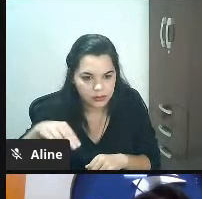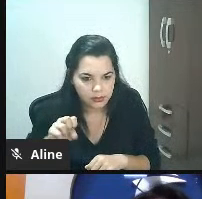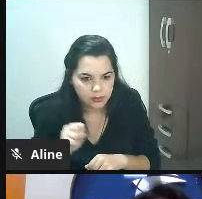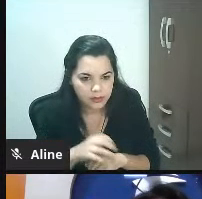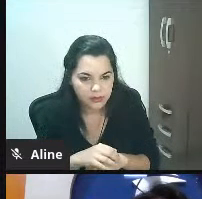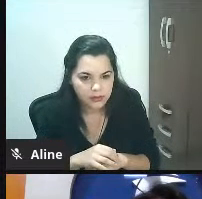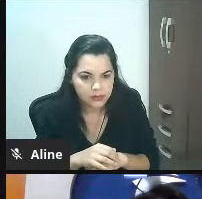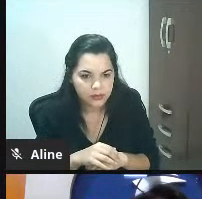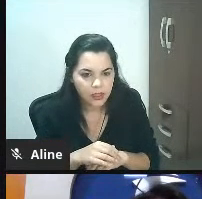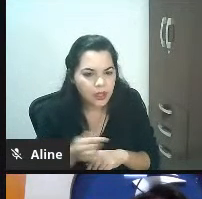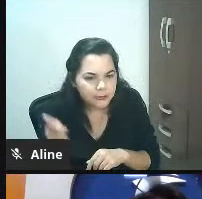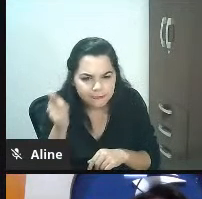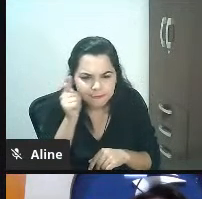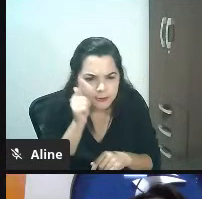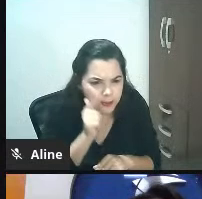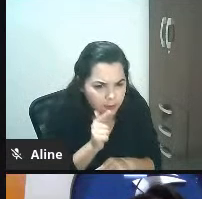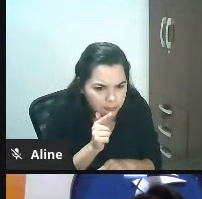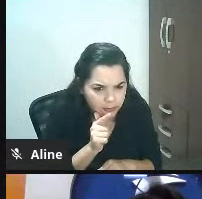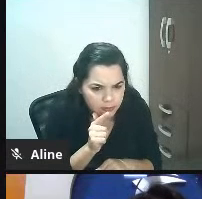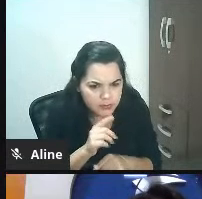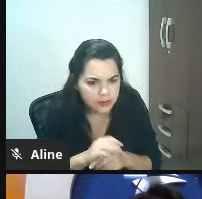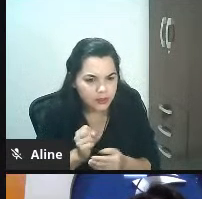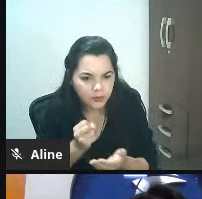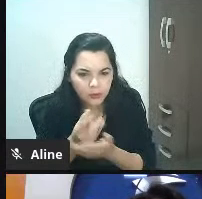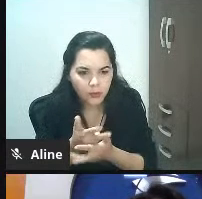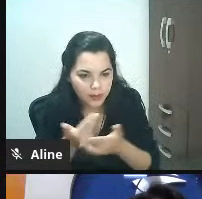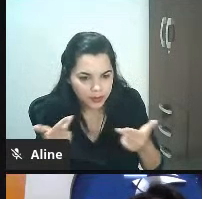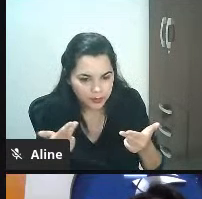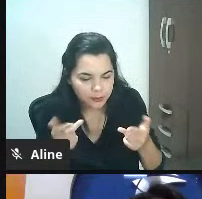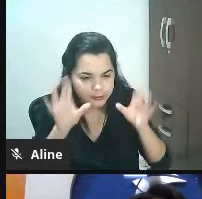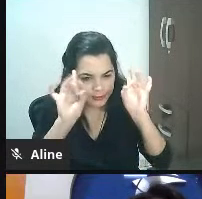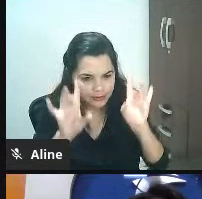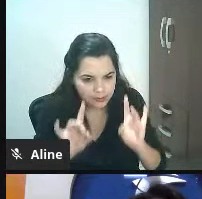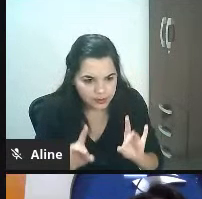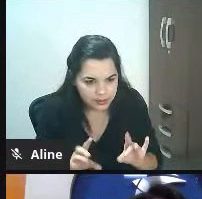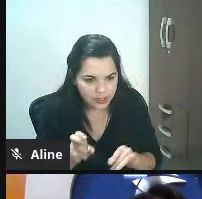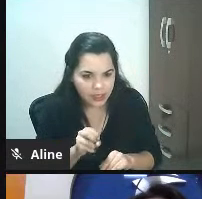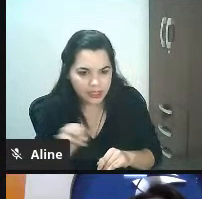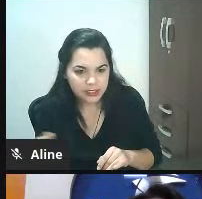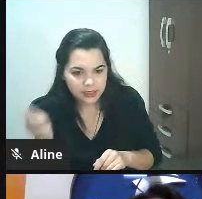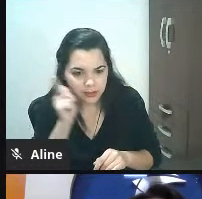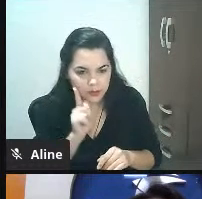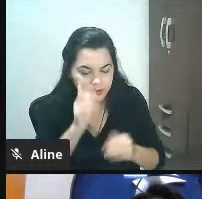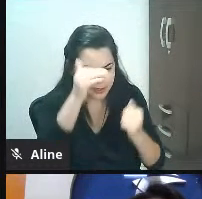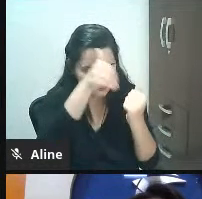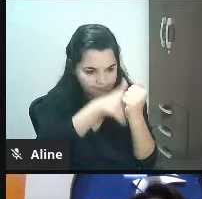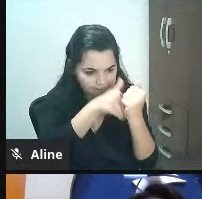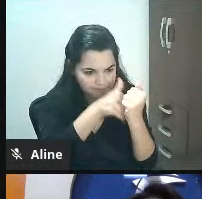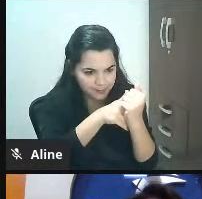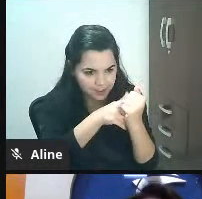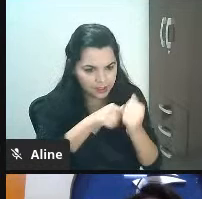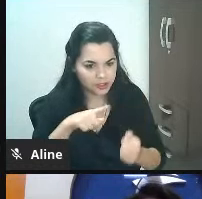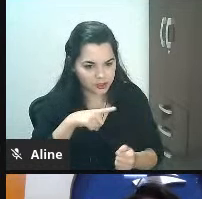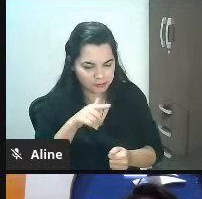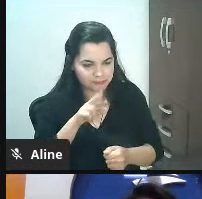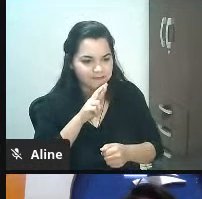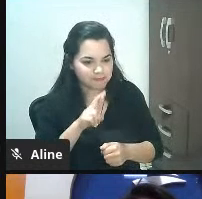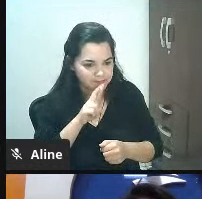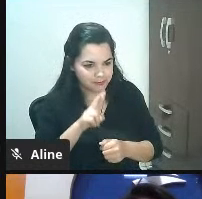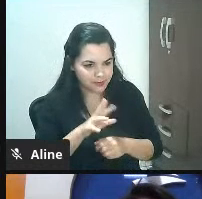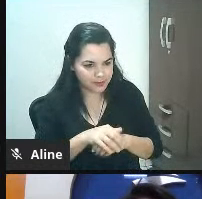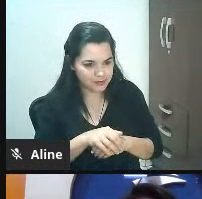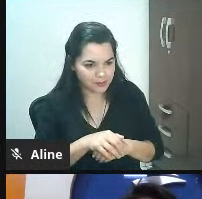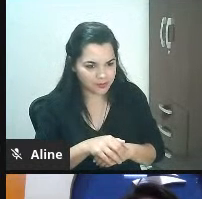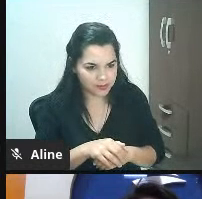conseguiu comprar algo especial se conseguir guardar segredo a gente tem a resposta quer dizer o eles